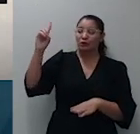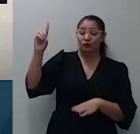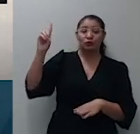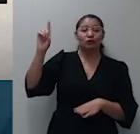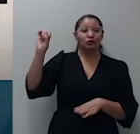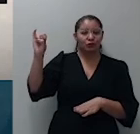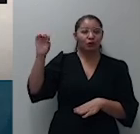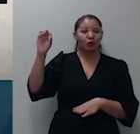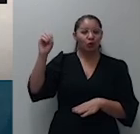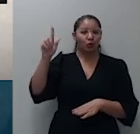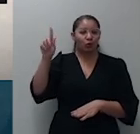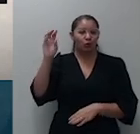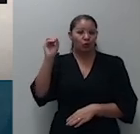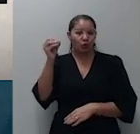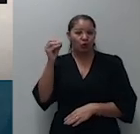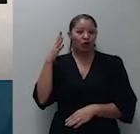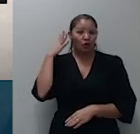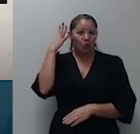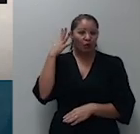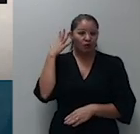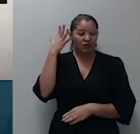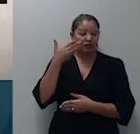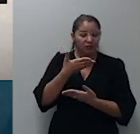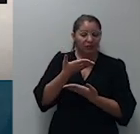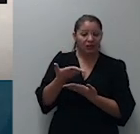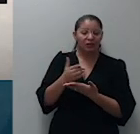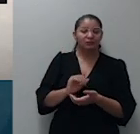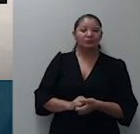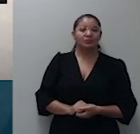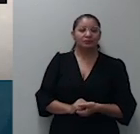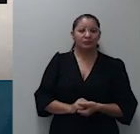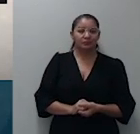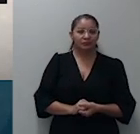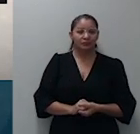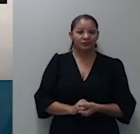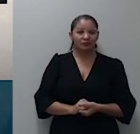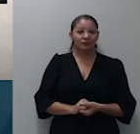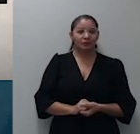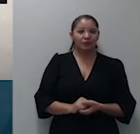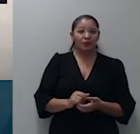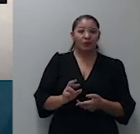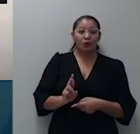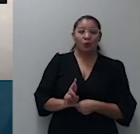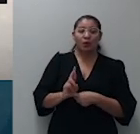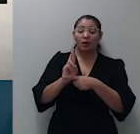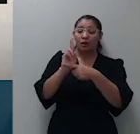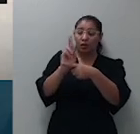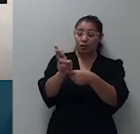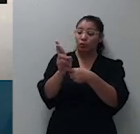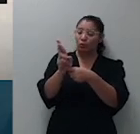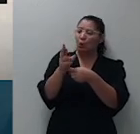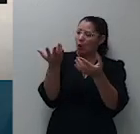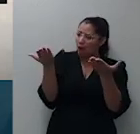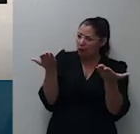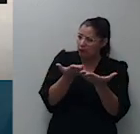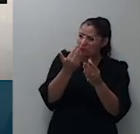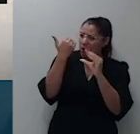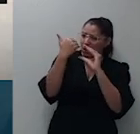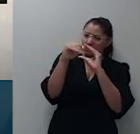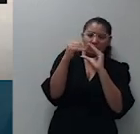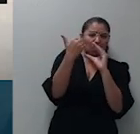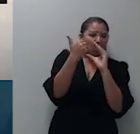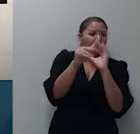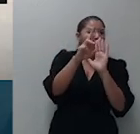sustentação pelo recorrente. O eminente relator já nos encaminhou o seu relatório e voto.